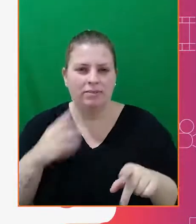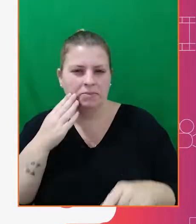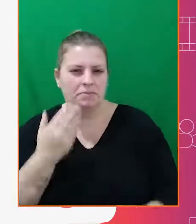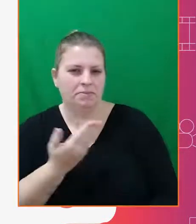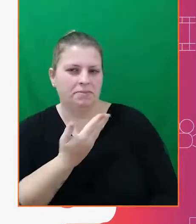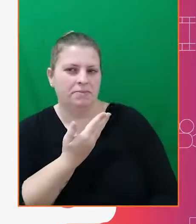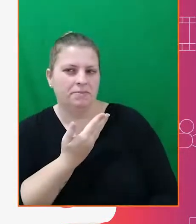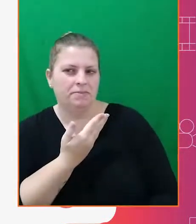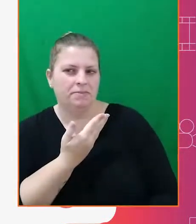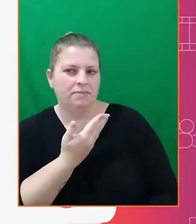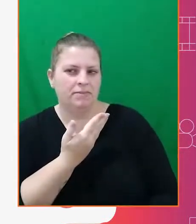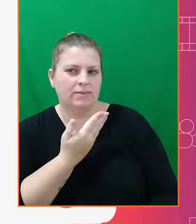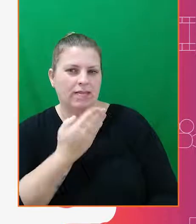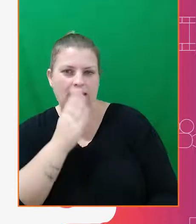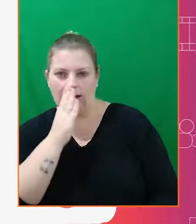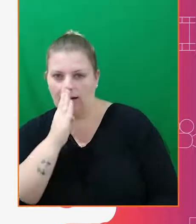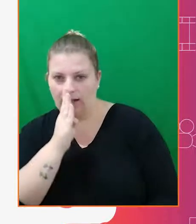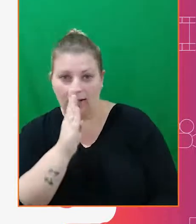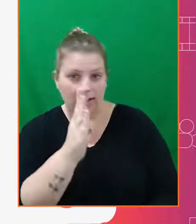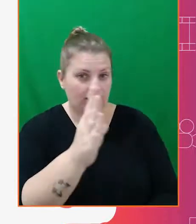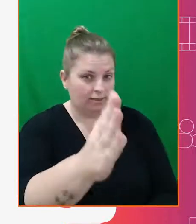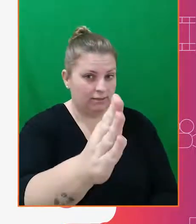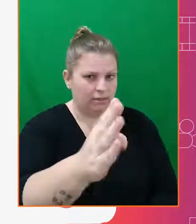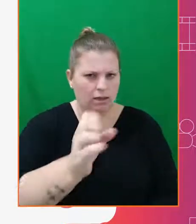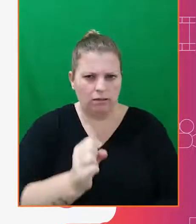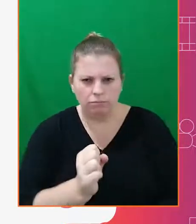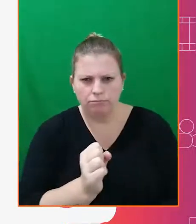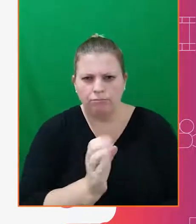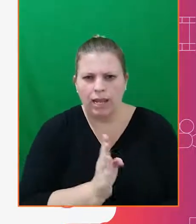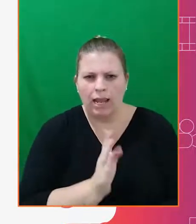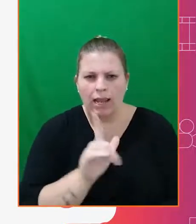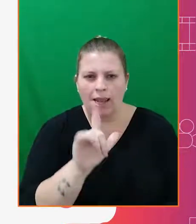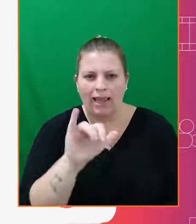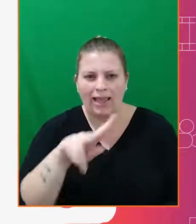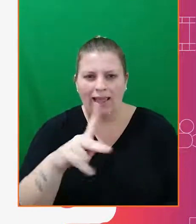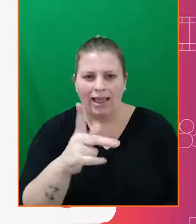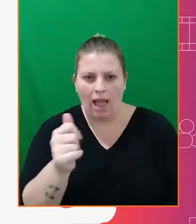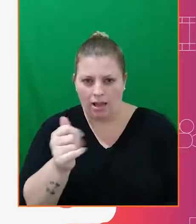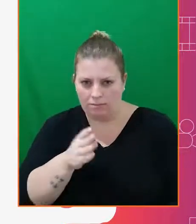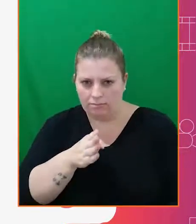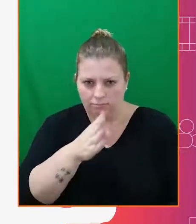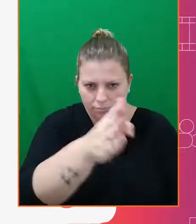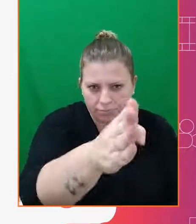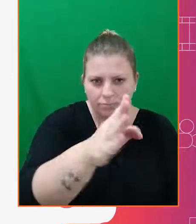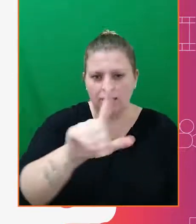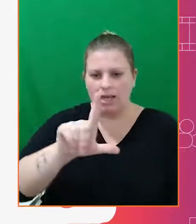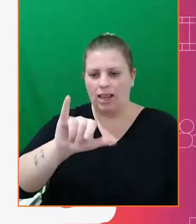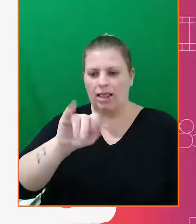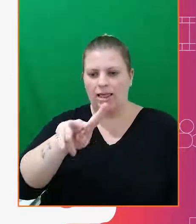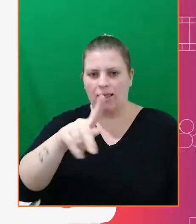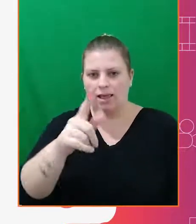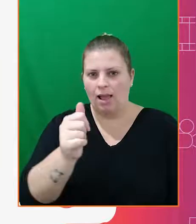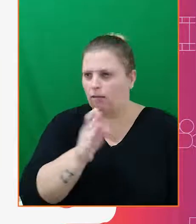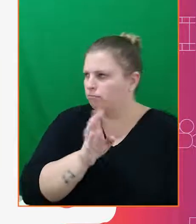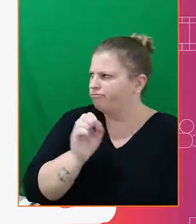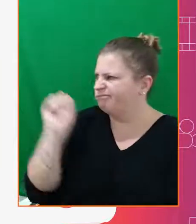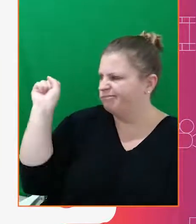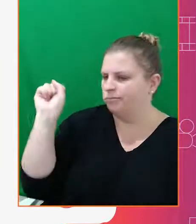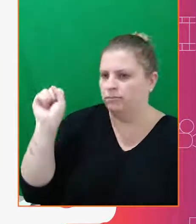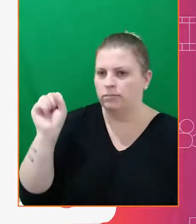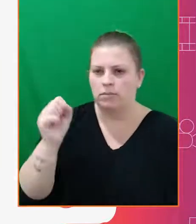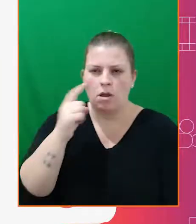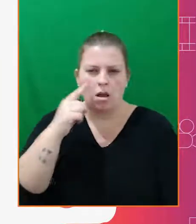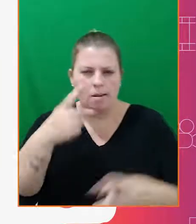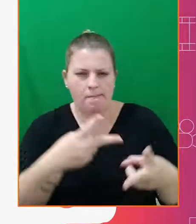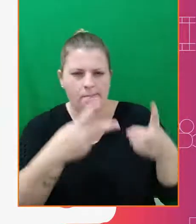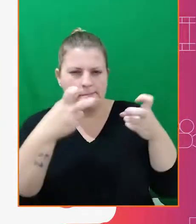A sua linha de ação condiz com o que ele está fazendo. Perceba que ela vem desde o